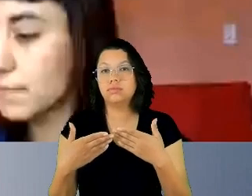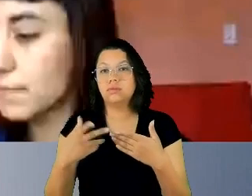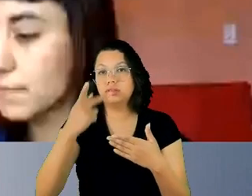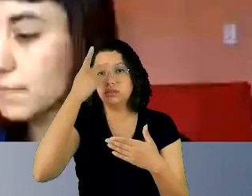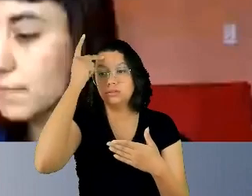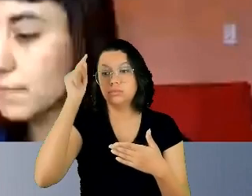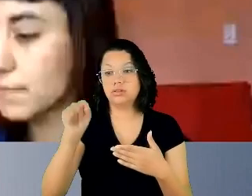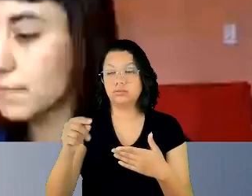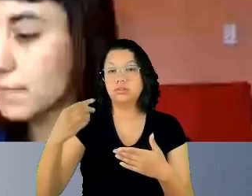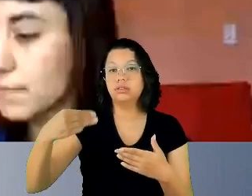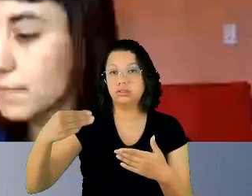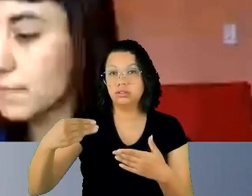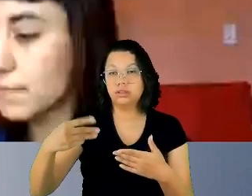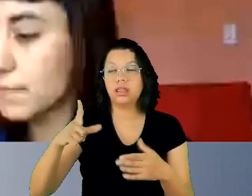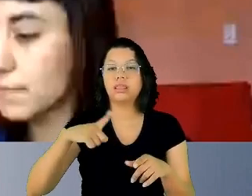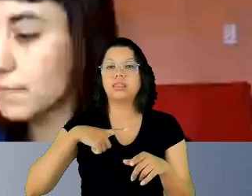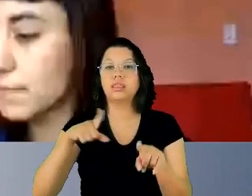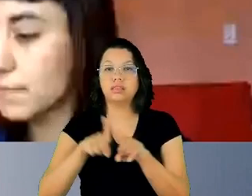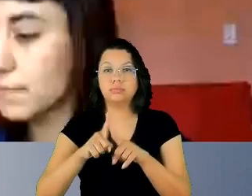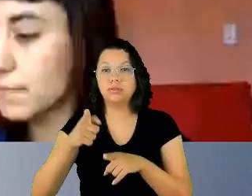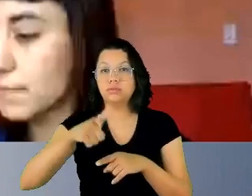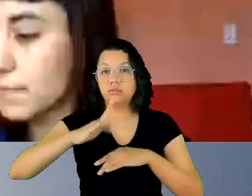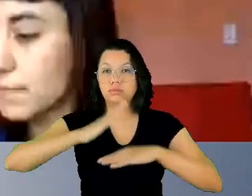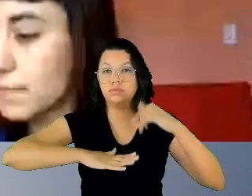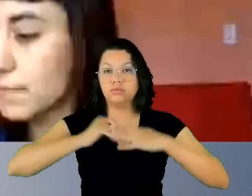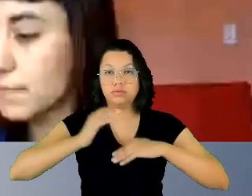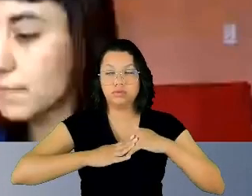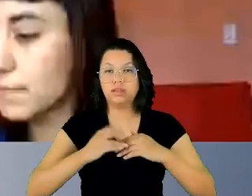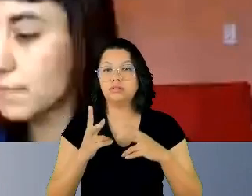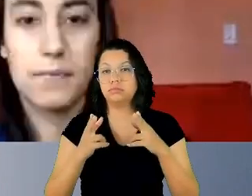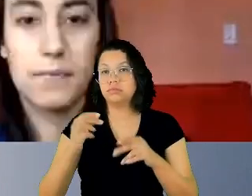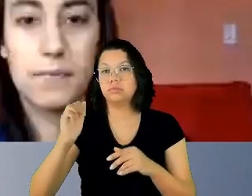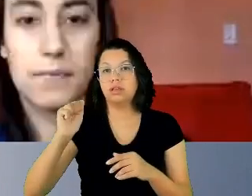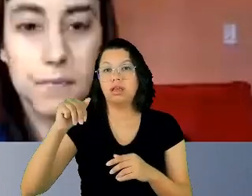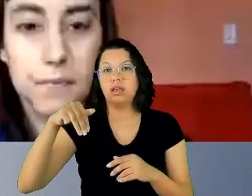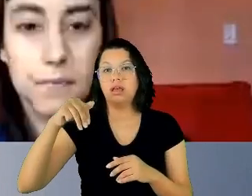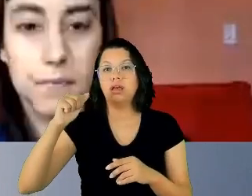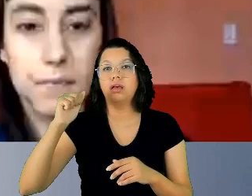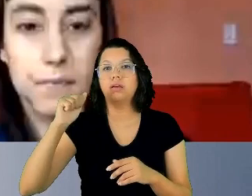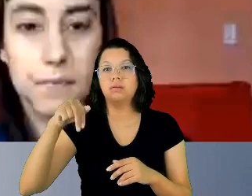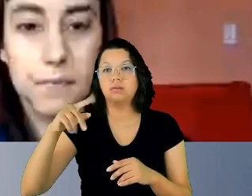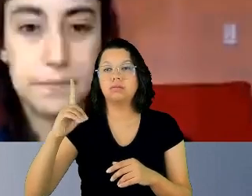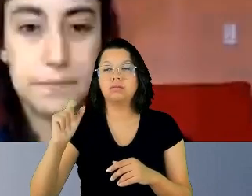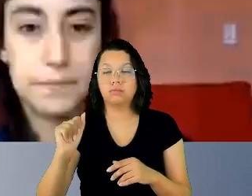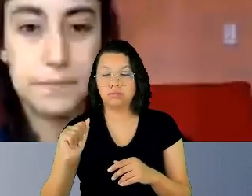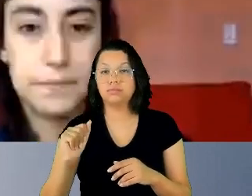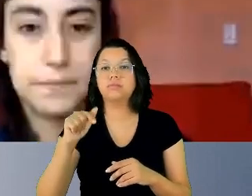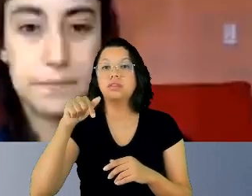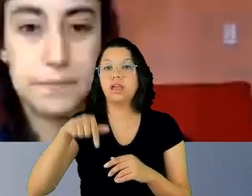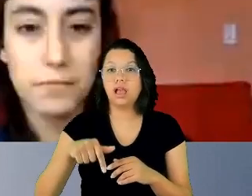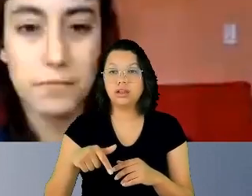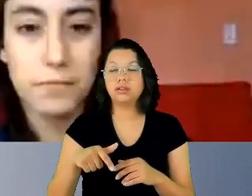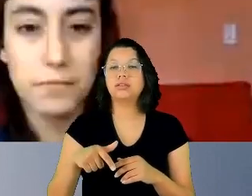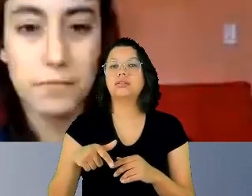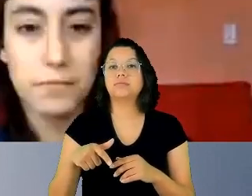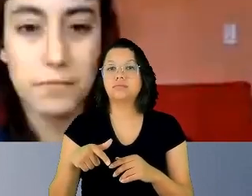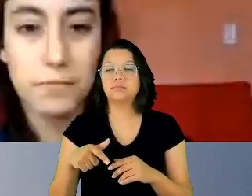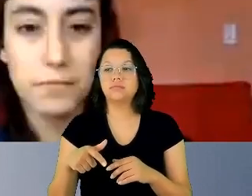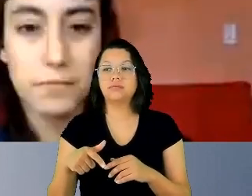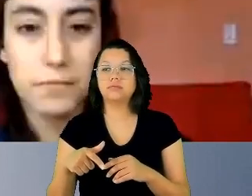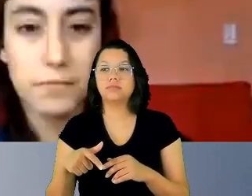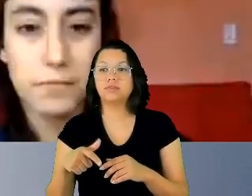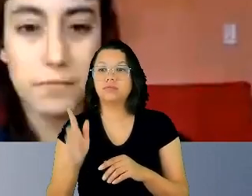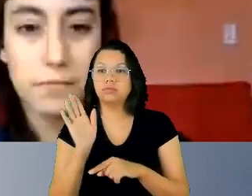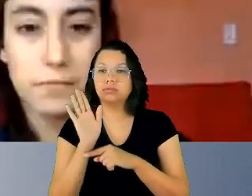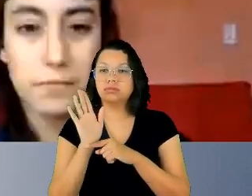da Amanda, de outros profissionais, e dali tiramos das nossas próprias colaboradoras uma